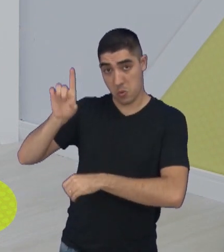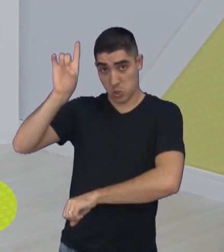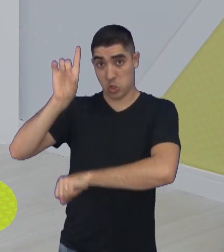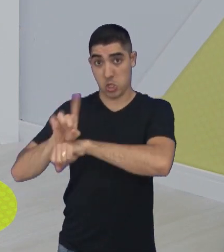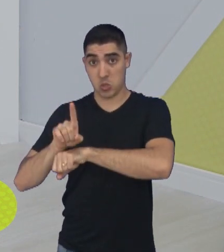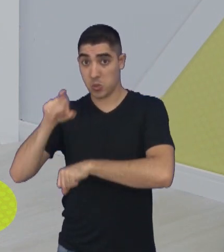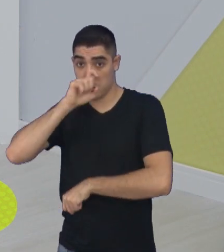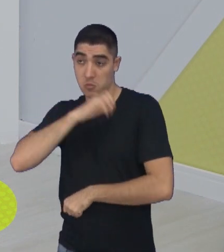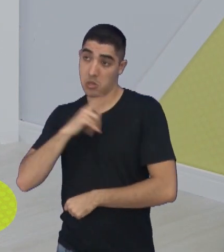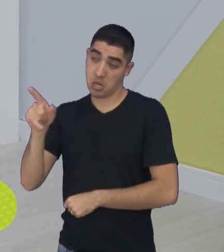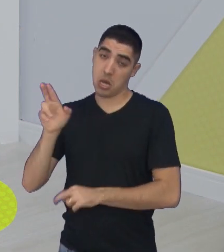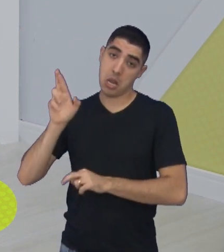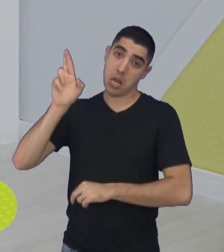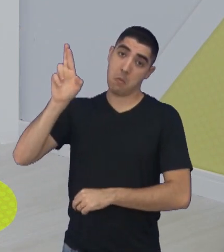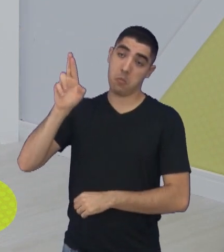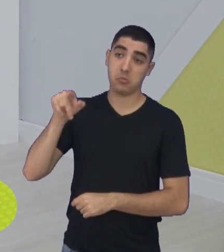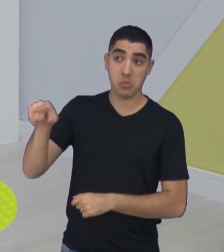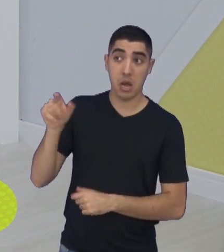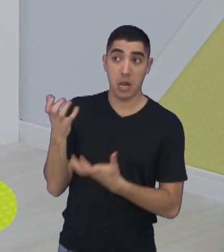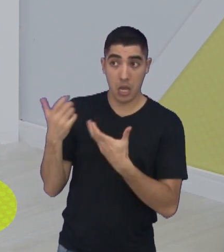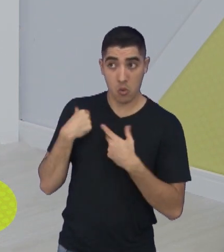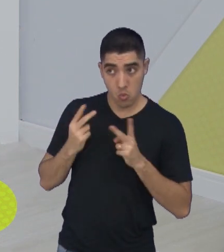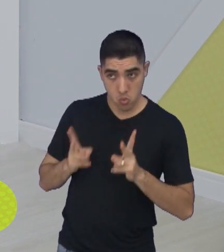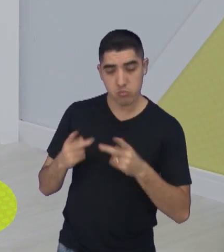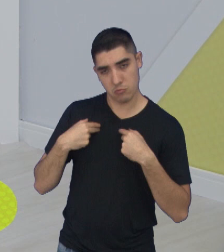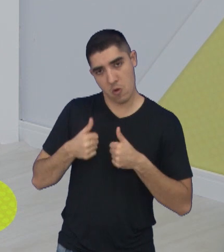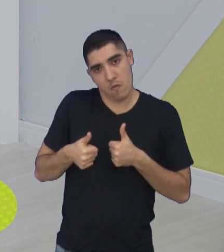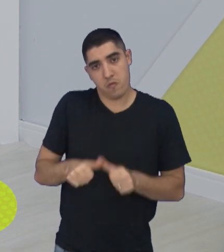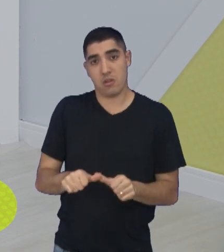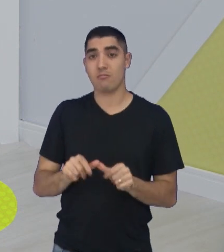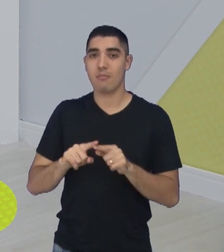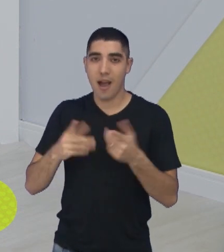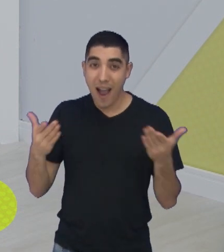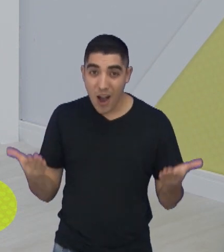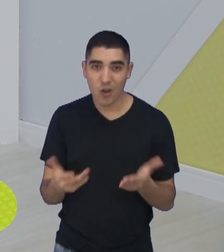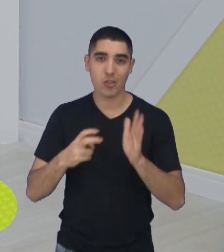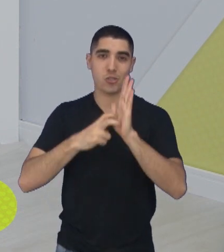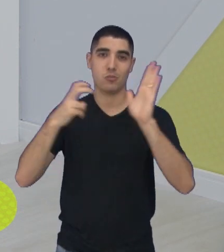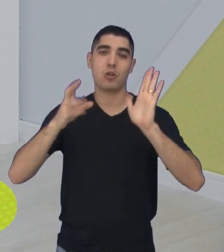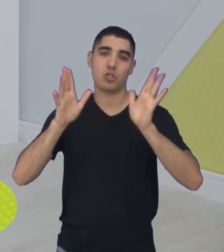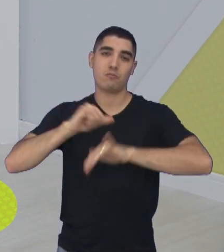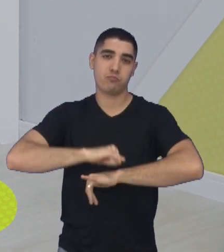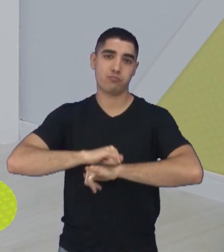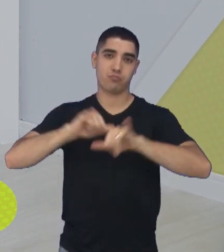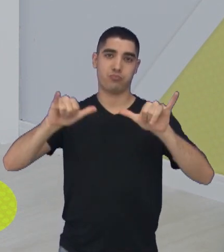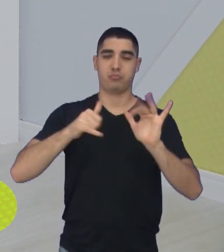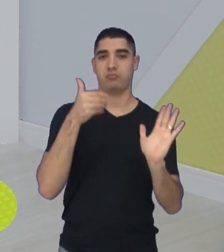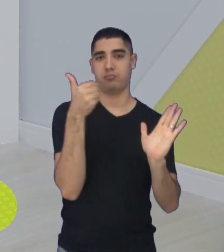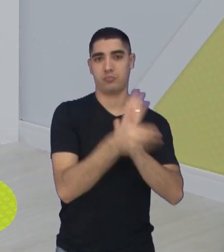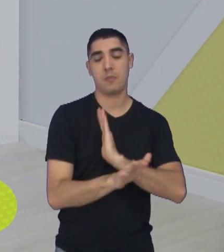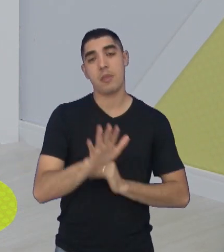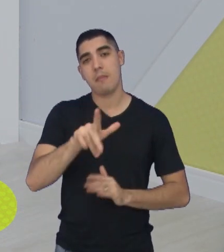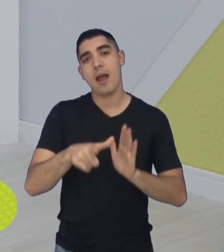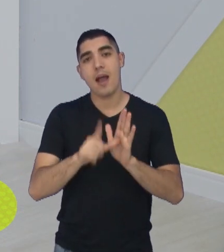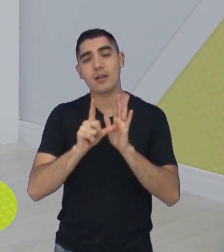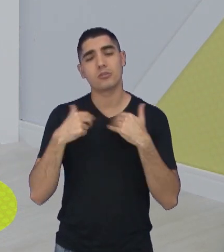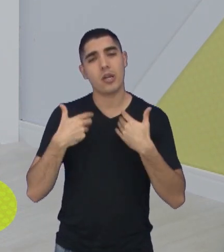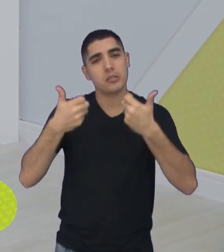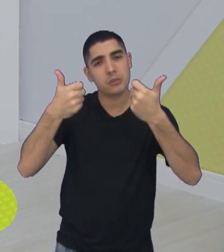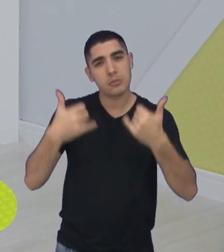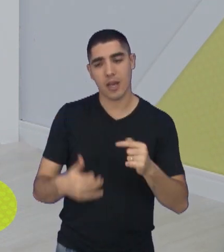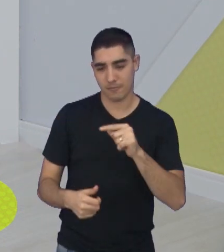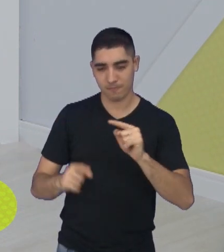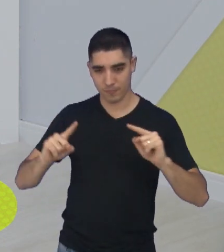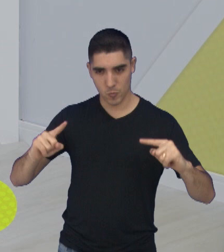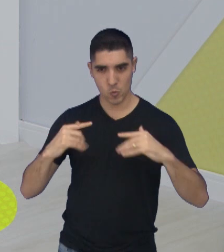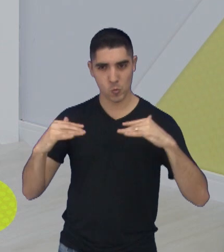não vai continuar, como eu já falei no início do programa. O Ricardo Costa foi demitido agora pela manhã. Mas antes da gente falar da demissão, queria falar um pouquinho sobre o jogo com